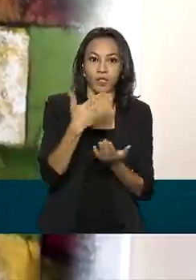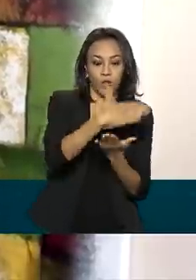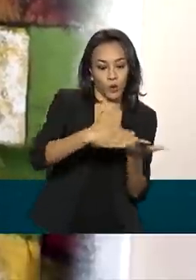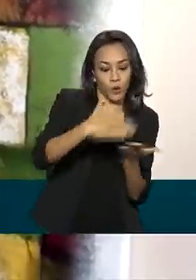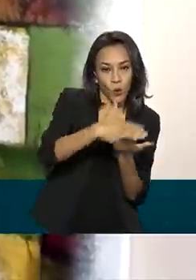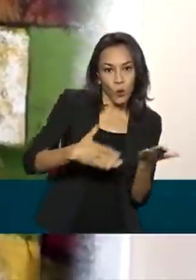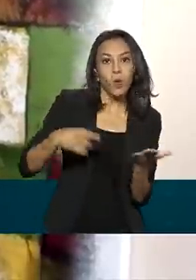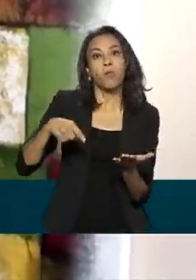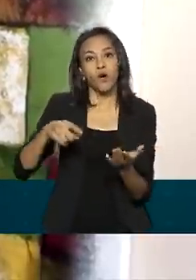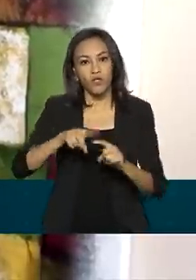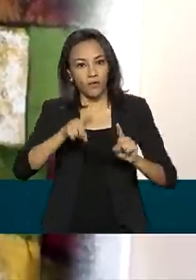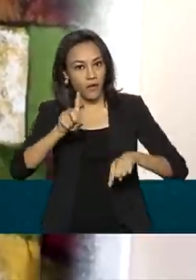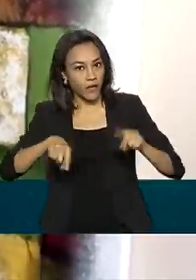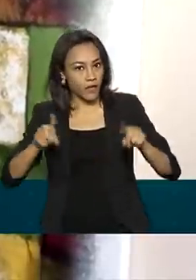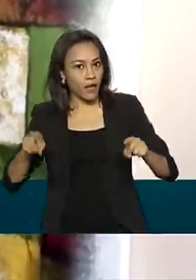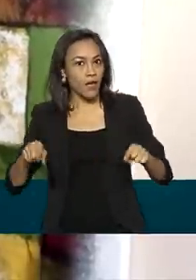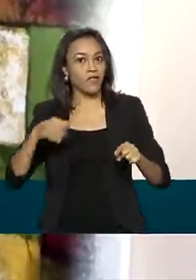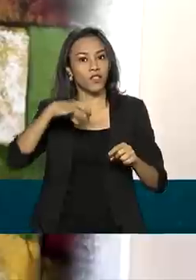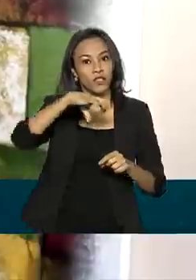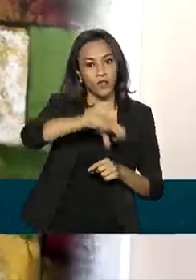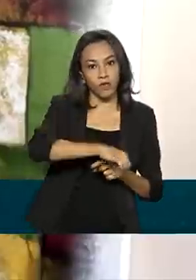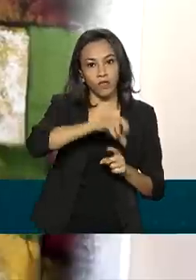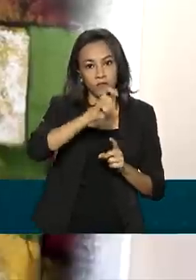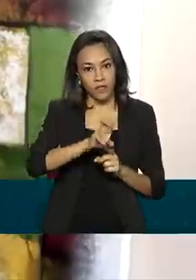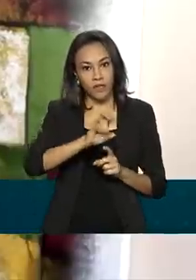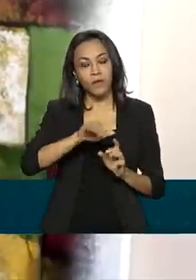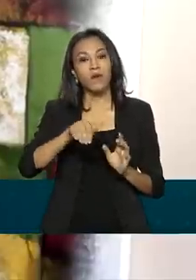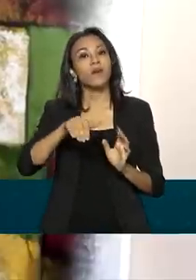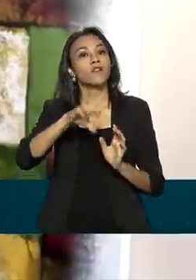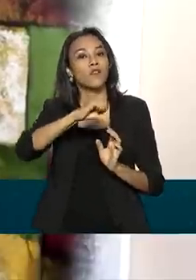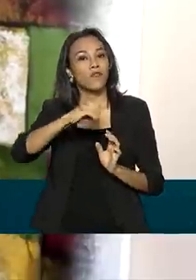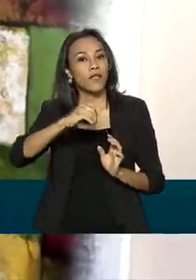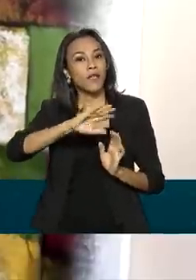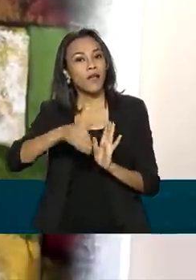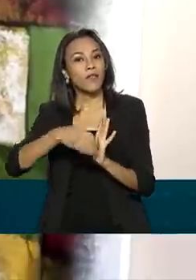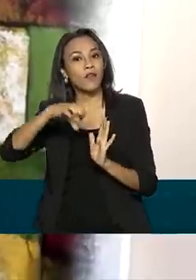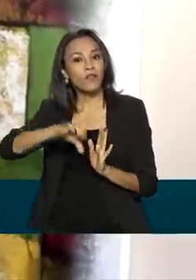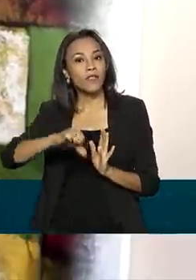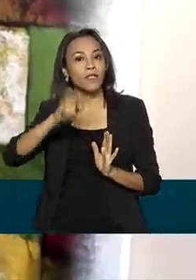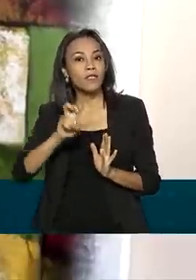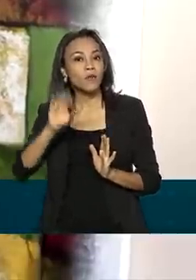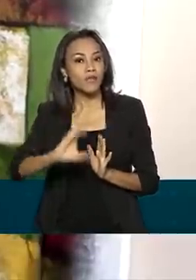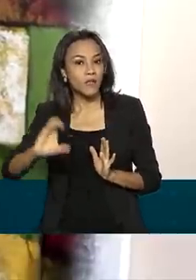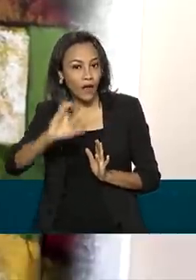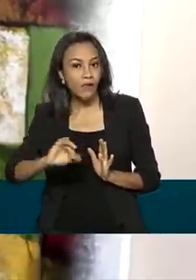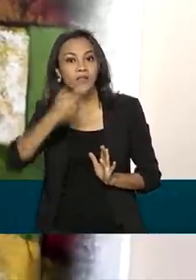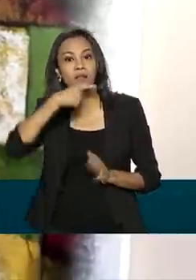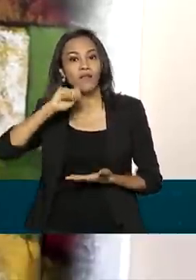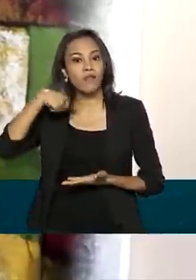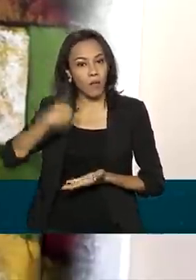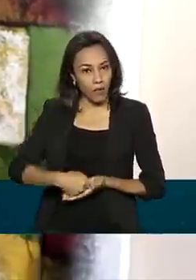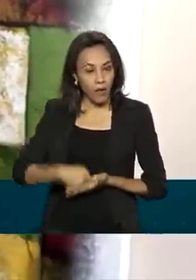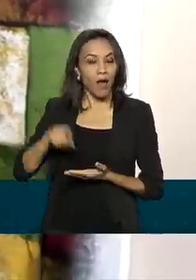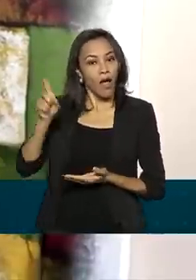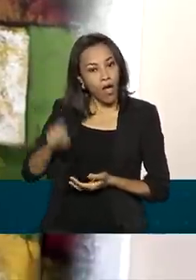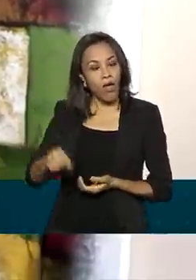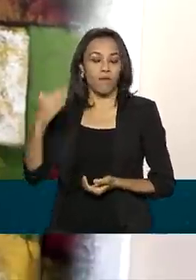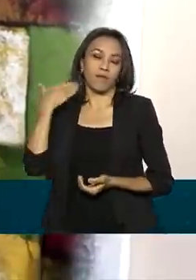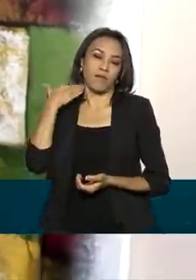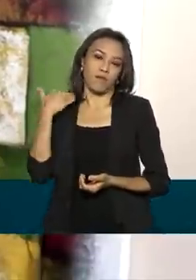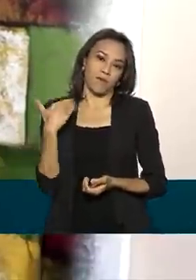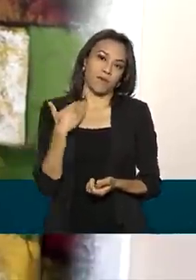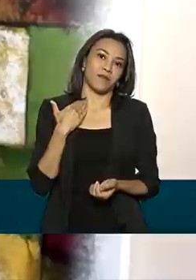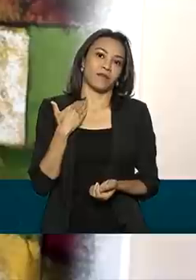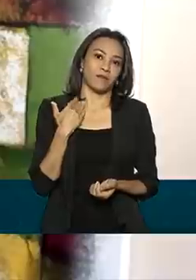que pode variar de 25 a 95 centavos. Quem vai pagar essa tarifa é o banco com quem o consumidor